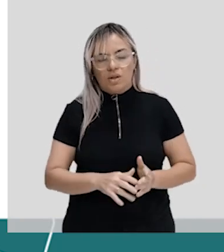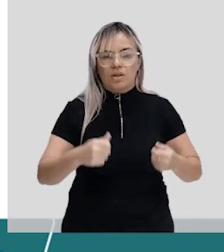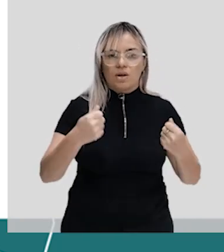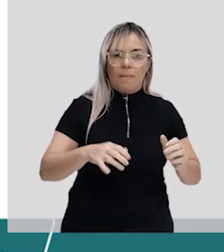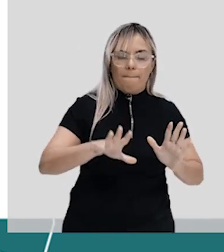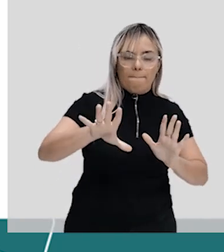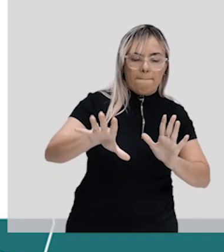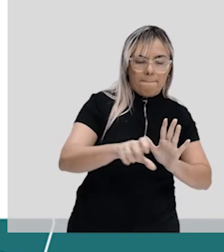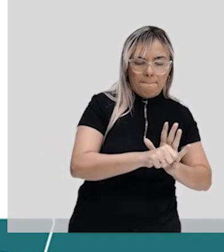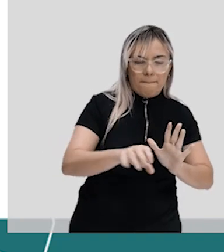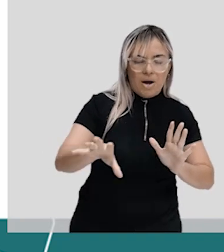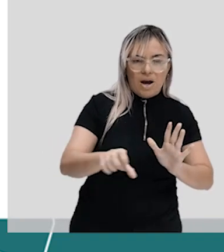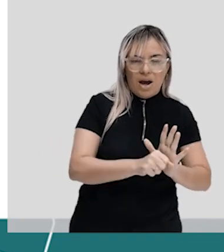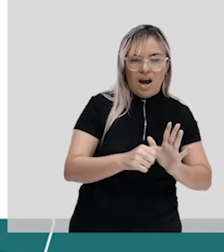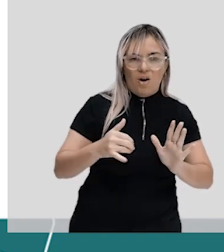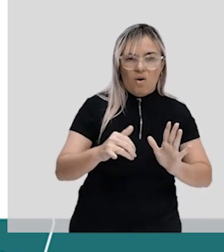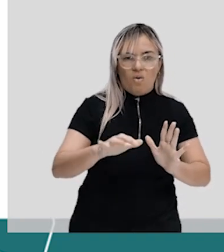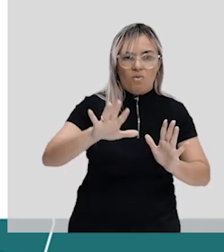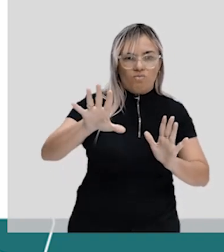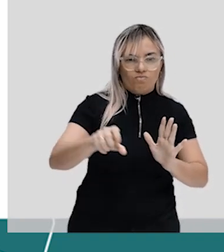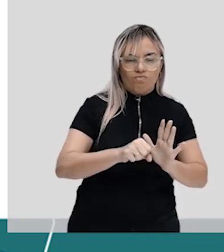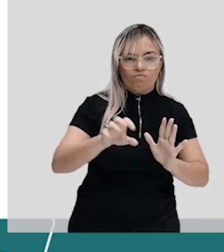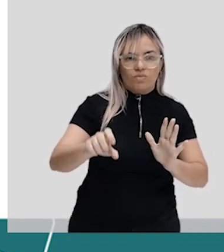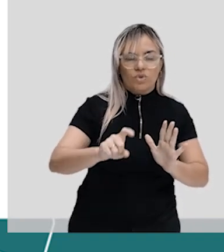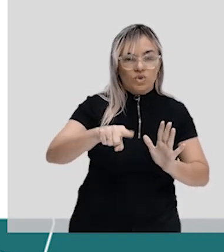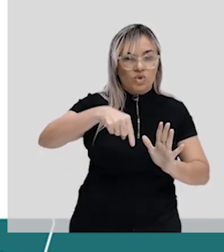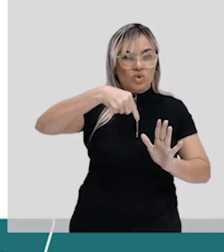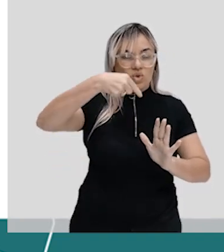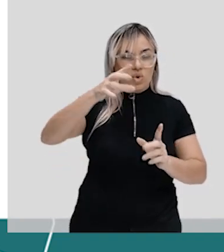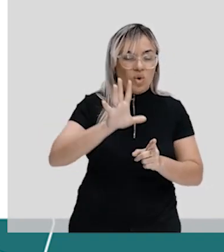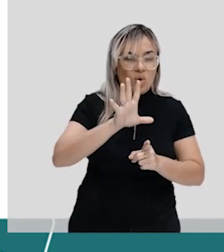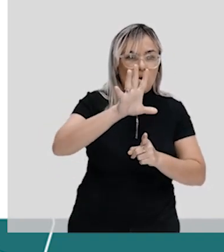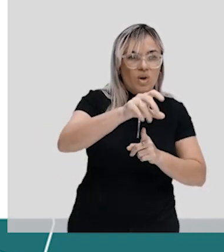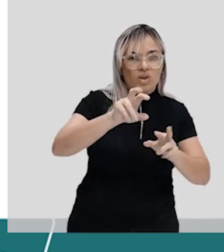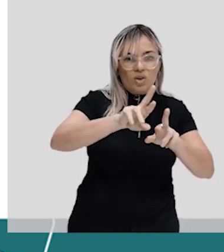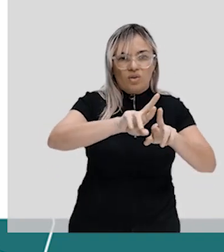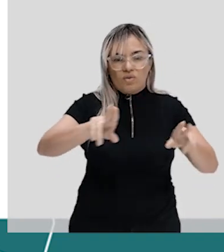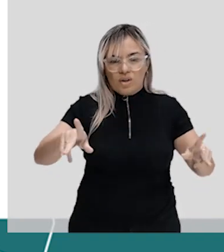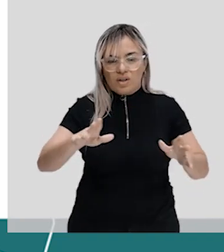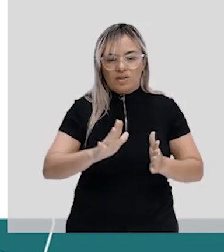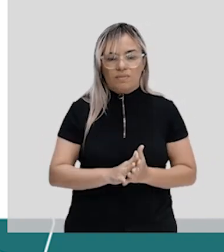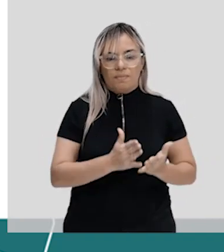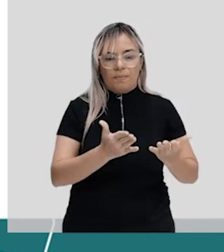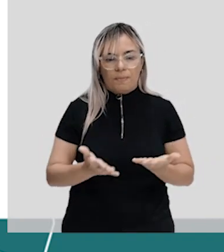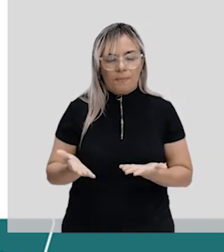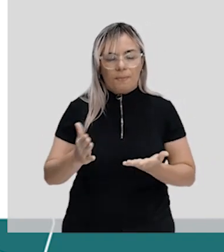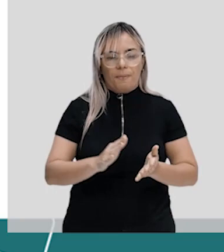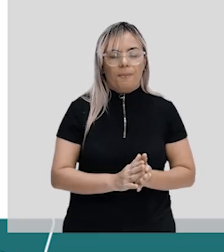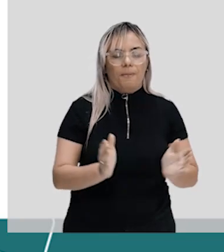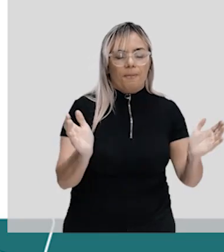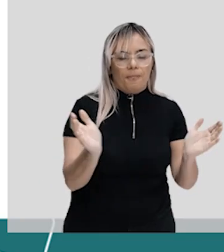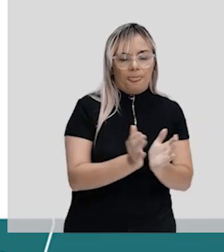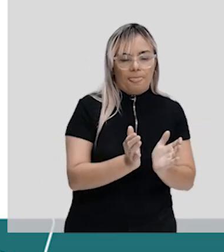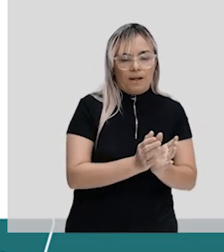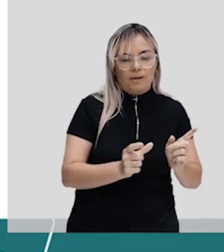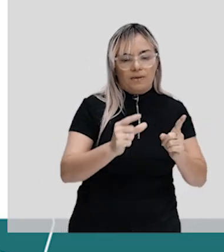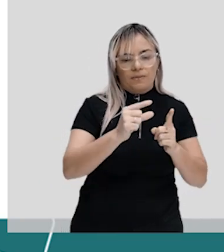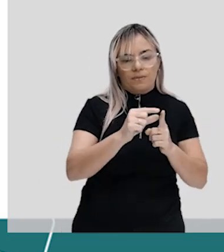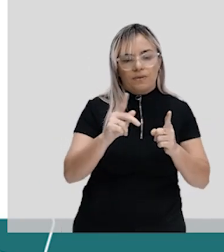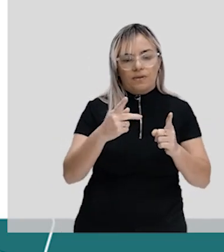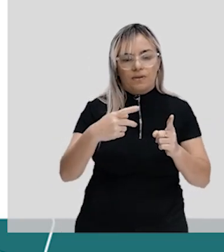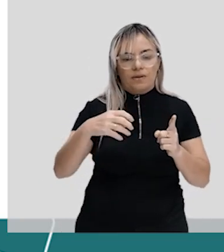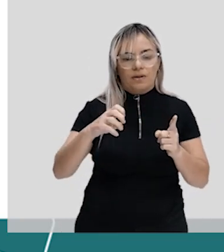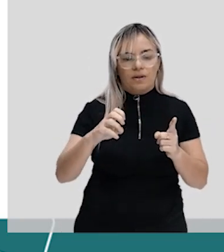precisa obter energia de um outro indivíduo diferente. Então, nesse caso, ele é considerado um indivíduo